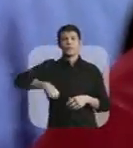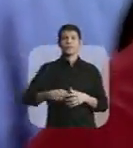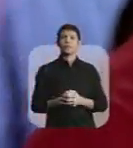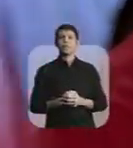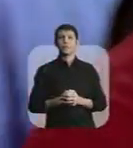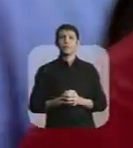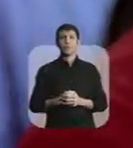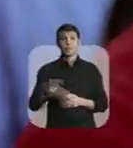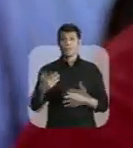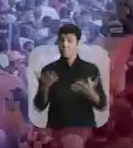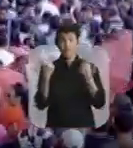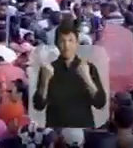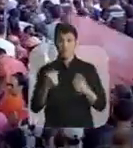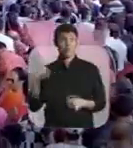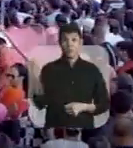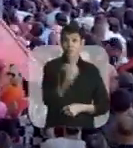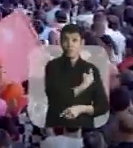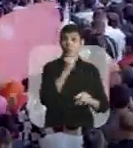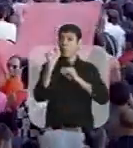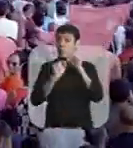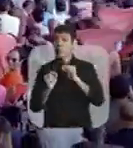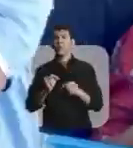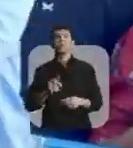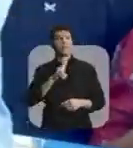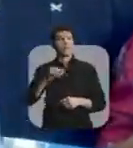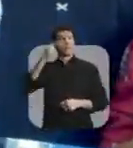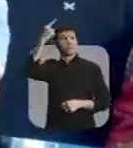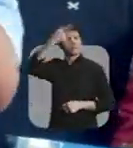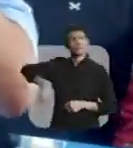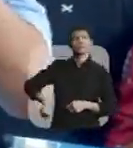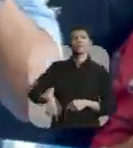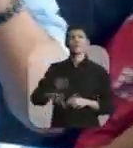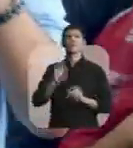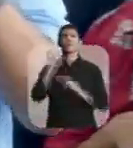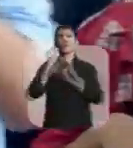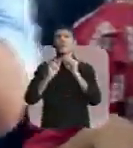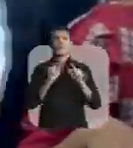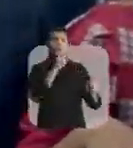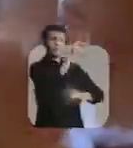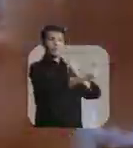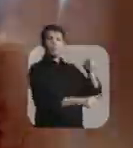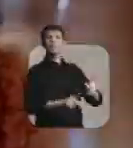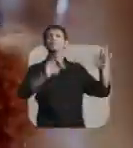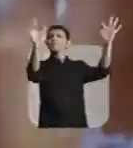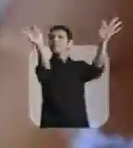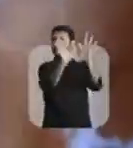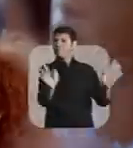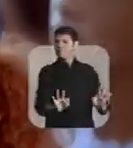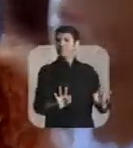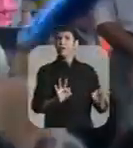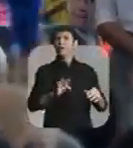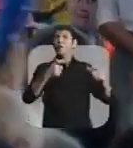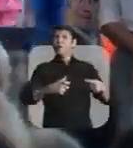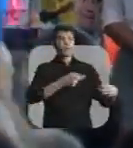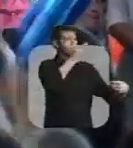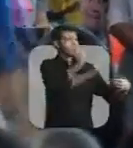Nós vamos voltar a ter um povo feliz no interior do